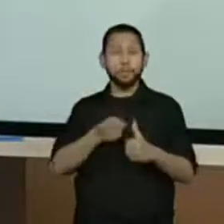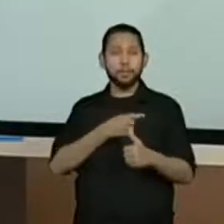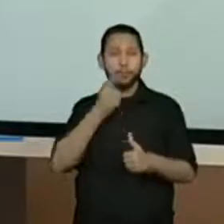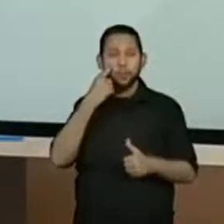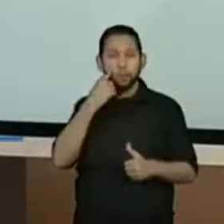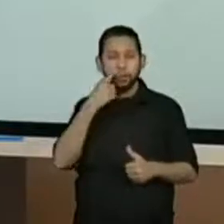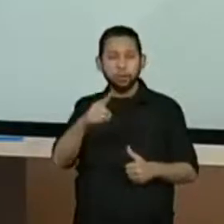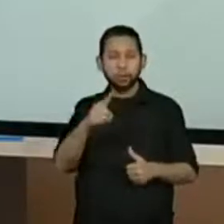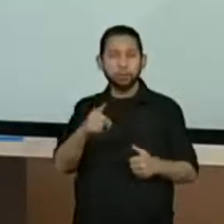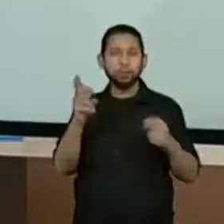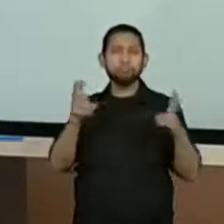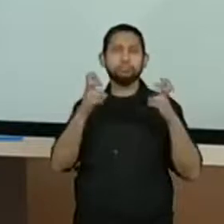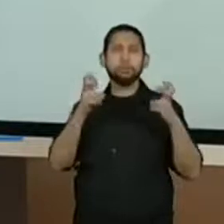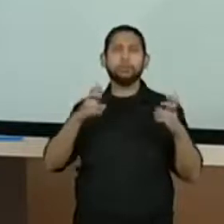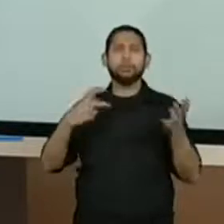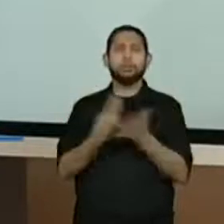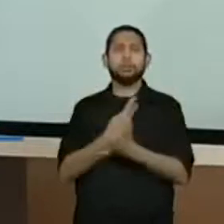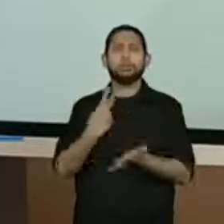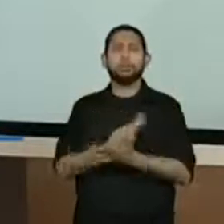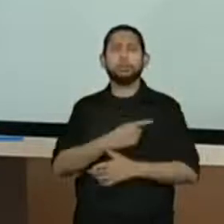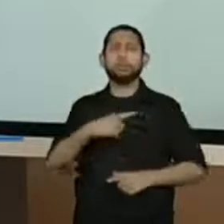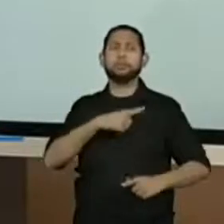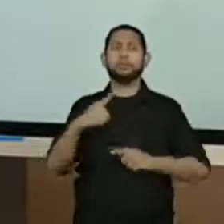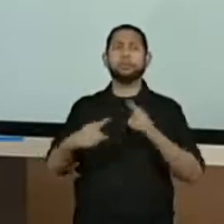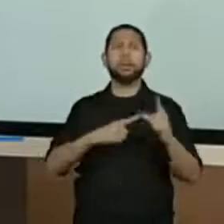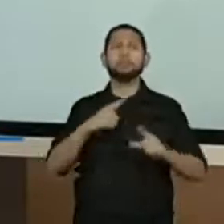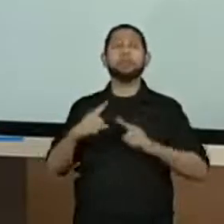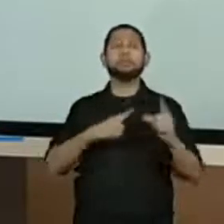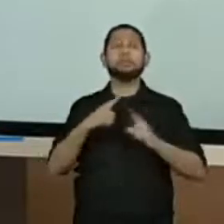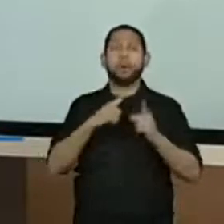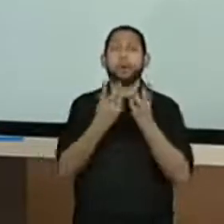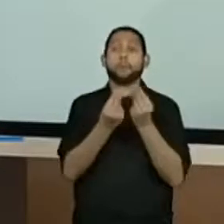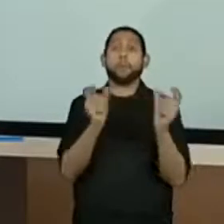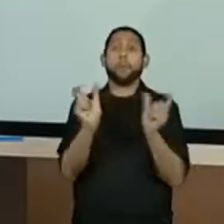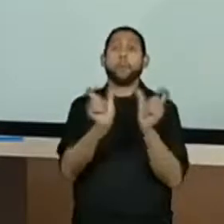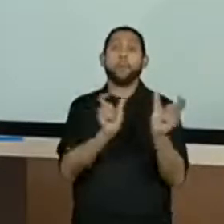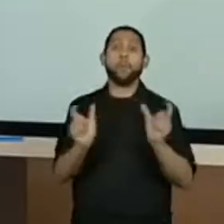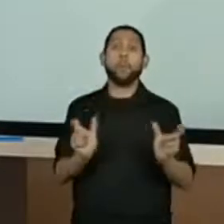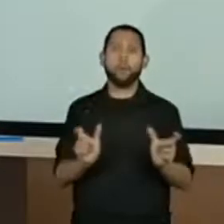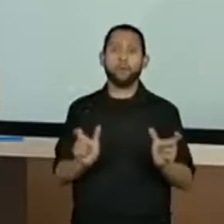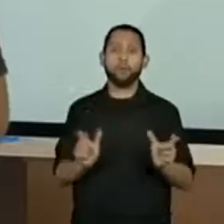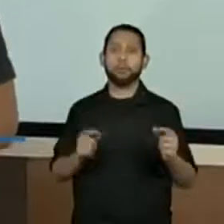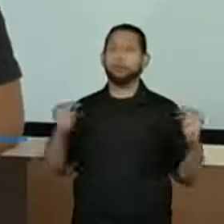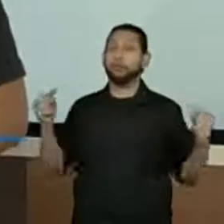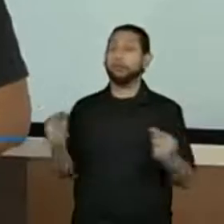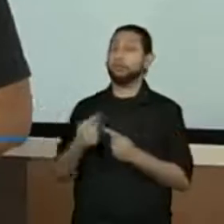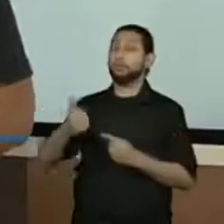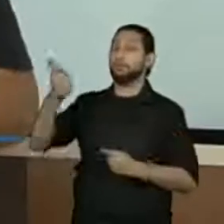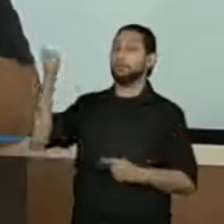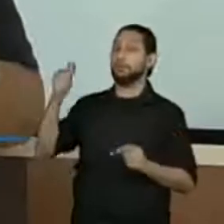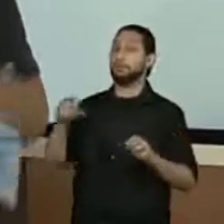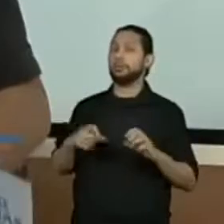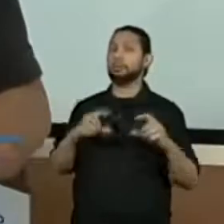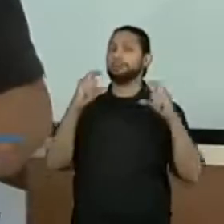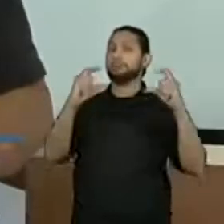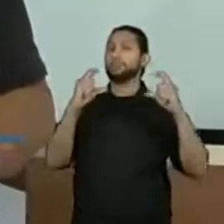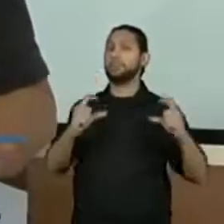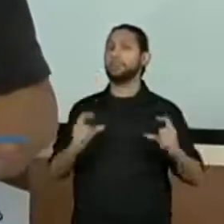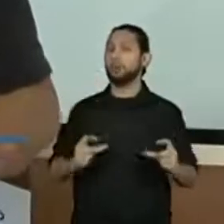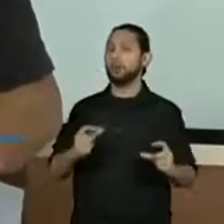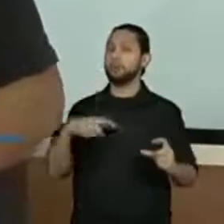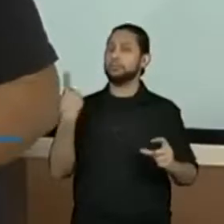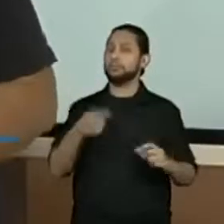destacarmos todos os erros. E detalhe, referente à estrutura que nós